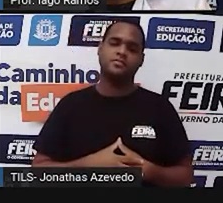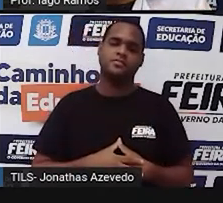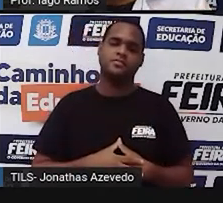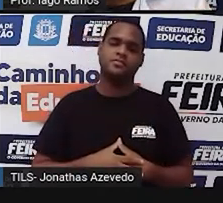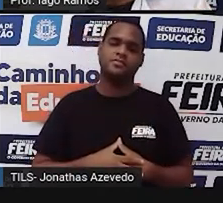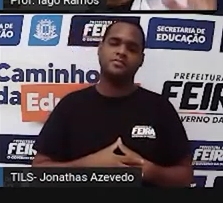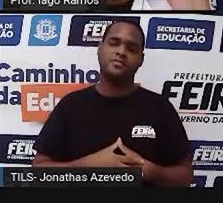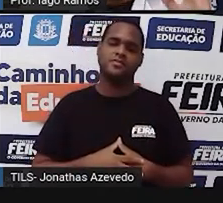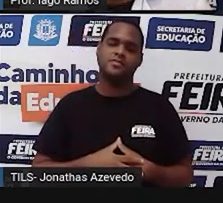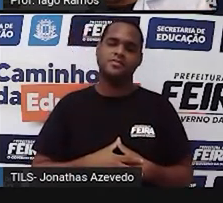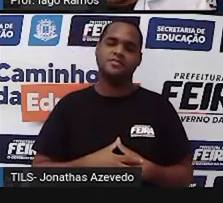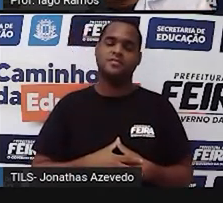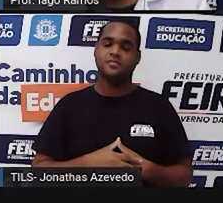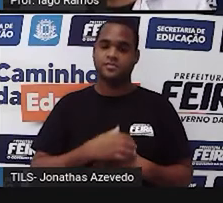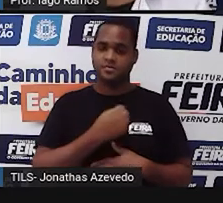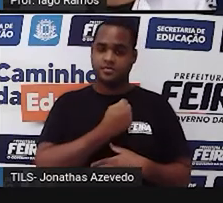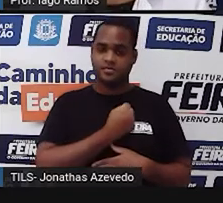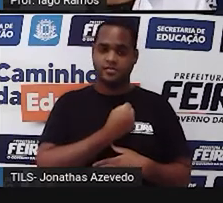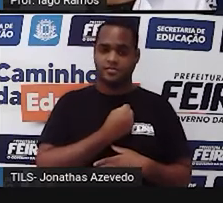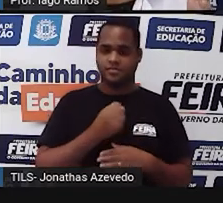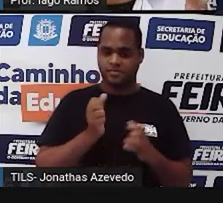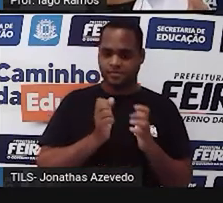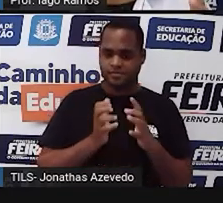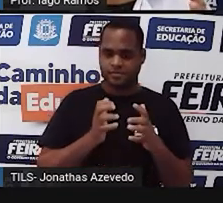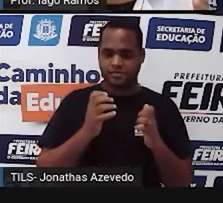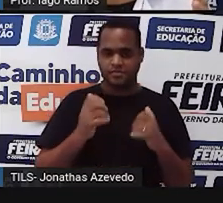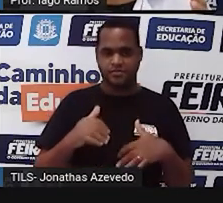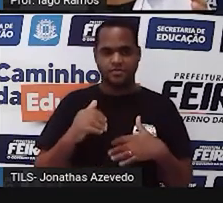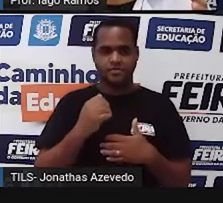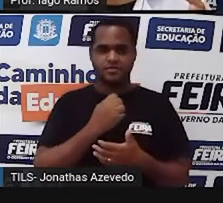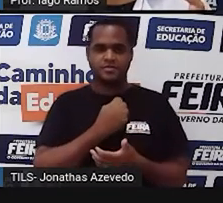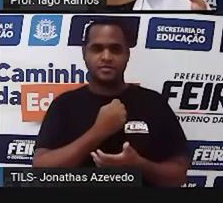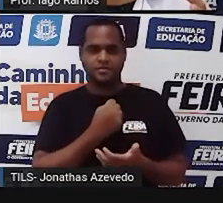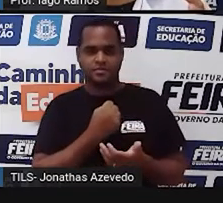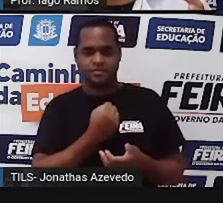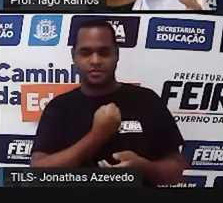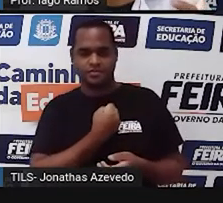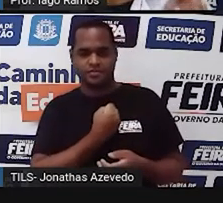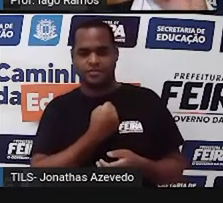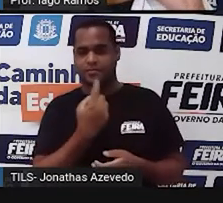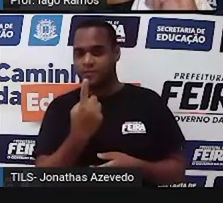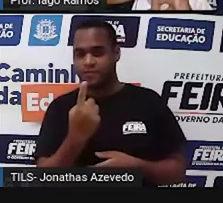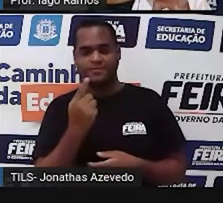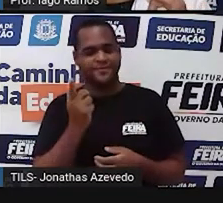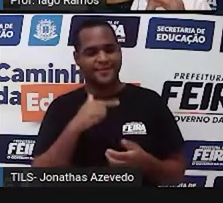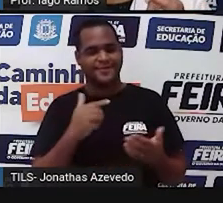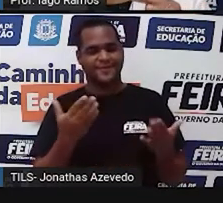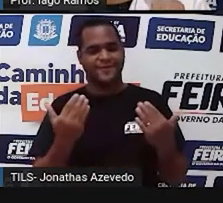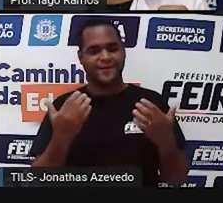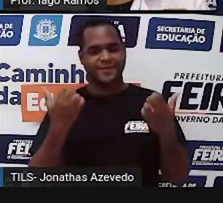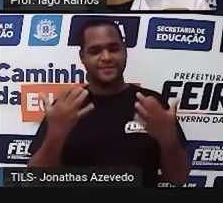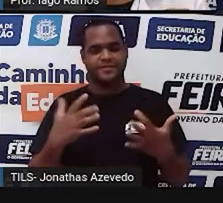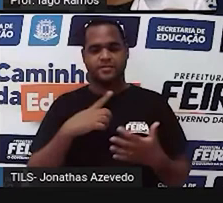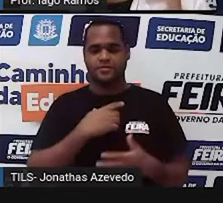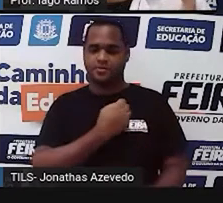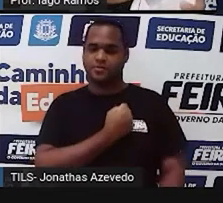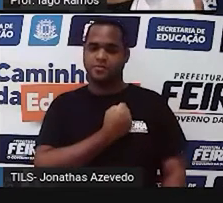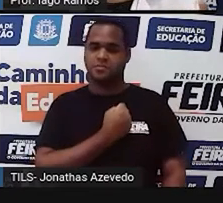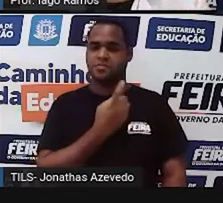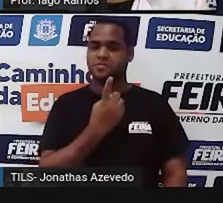apostos, mãos à obra, etapa 1, vem comigo, olha só. E na etapa 1 diz assim,